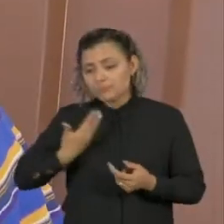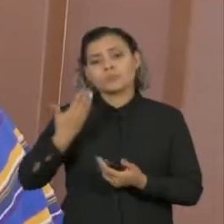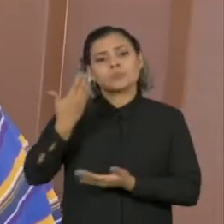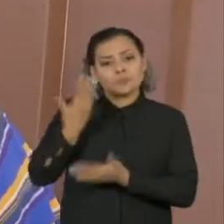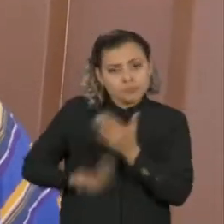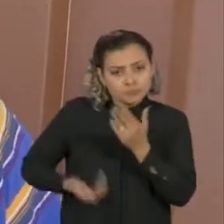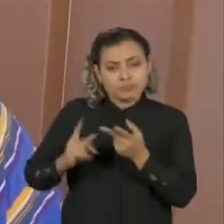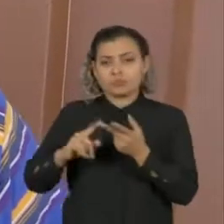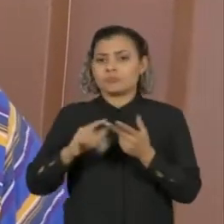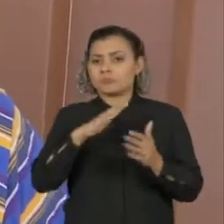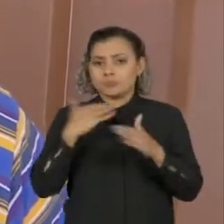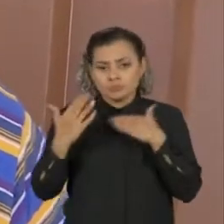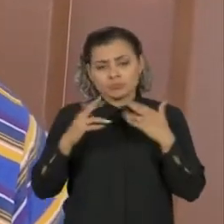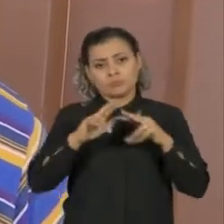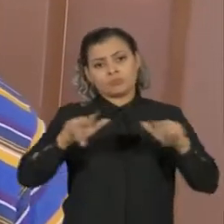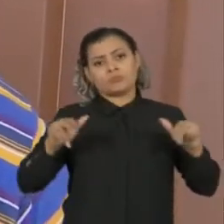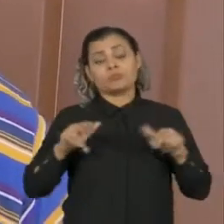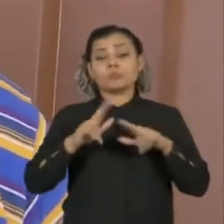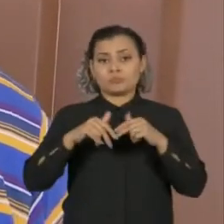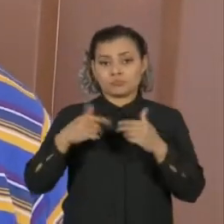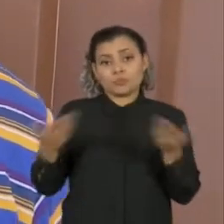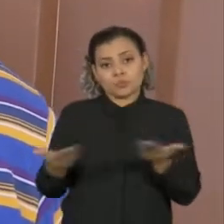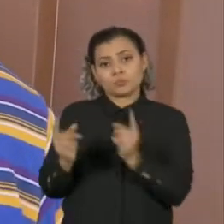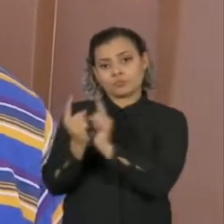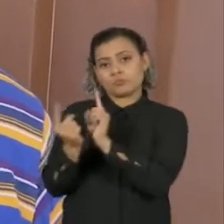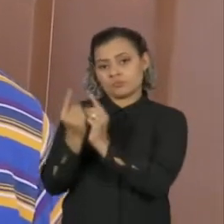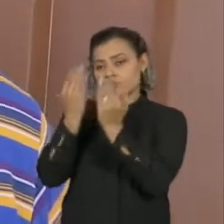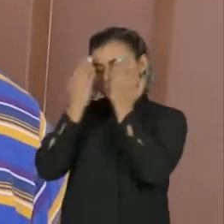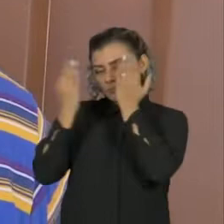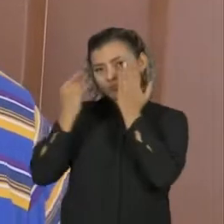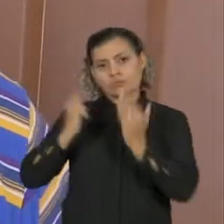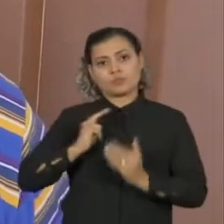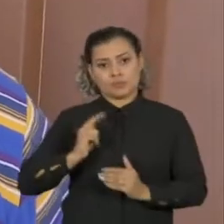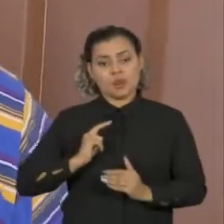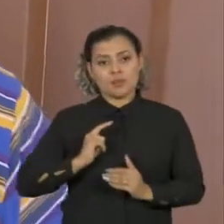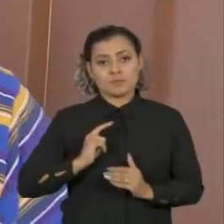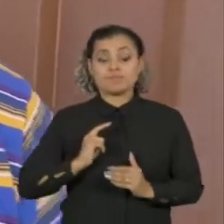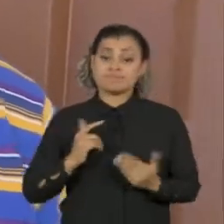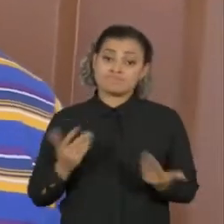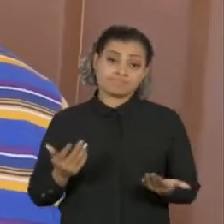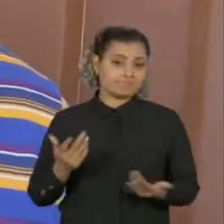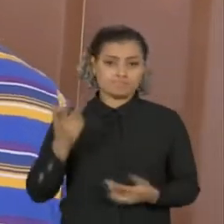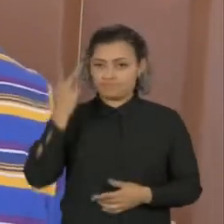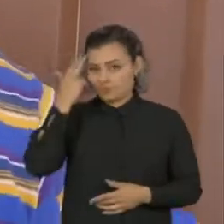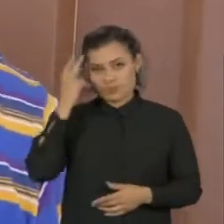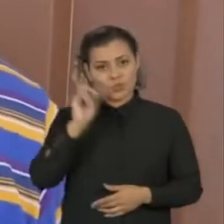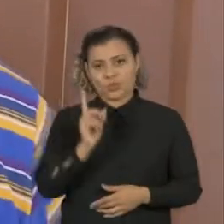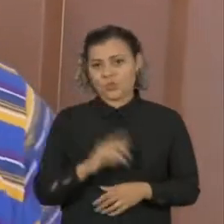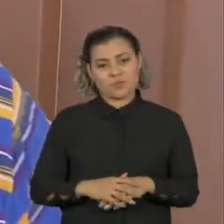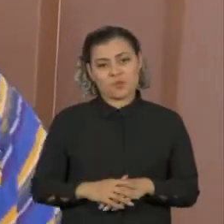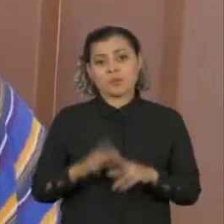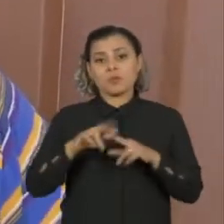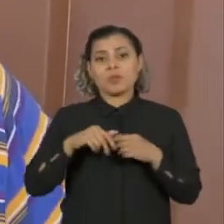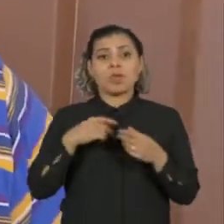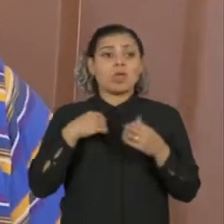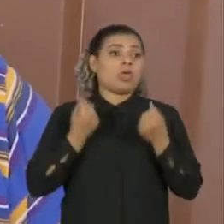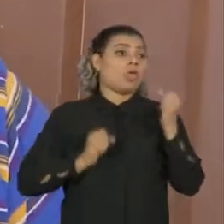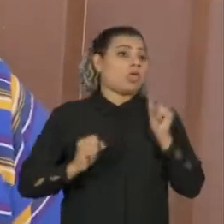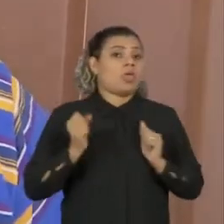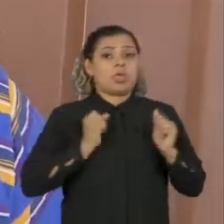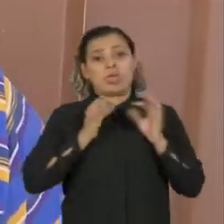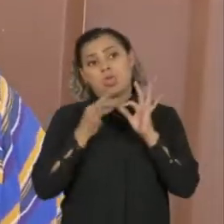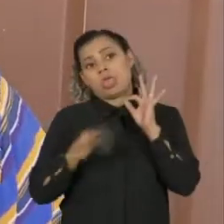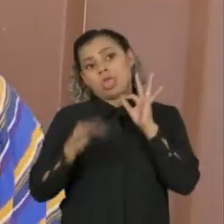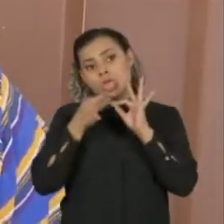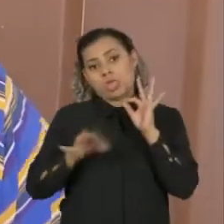Hoje, minha mãe está fazendo um acompanhamento com o psicólogo, que não está normal mais, está falando muito, está muito agitada, não